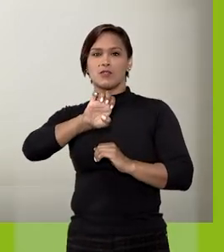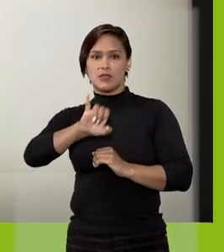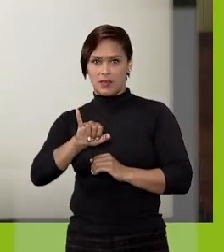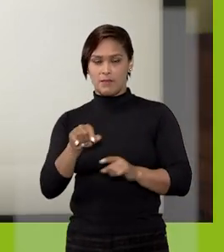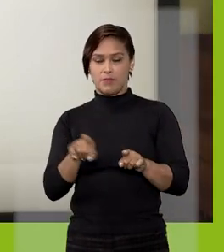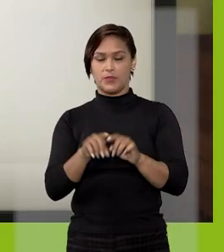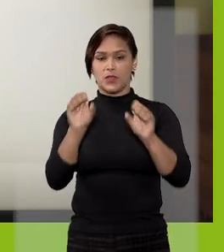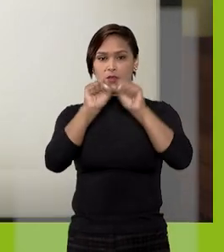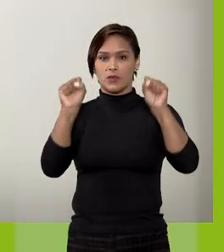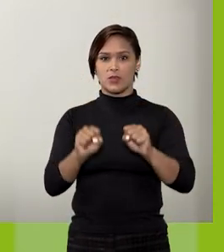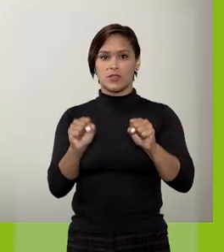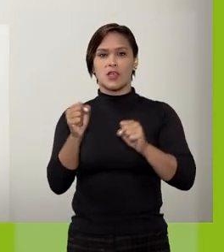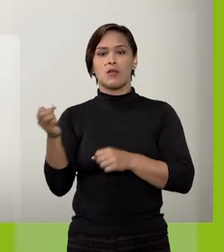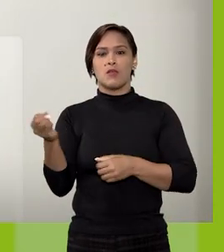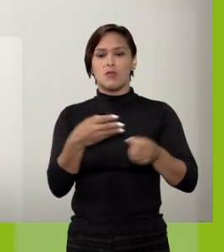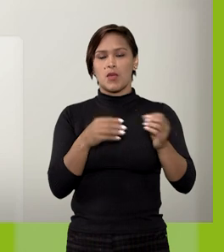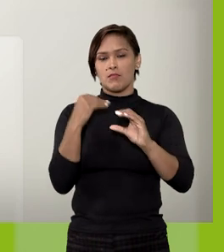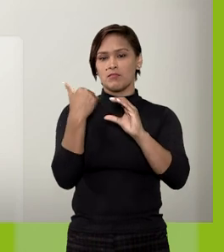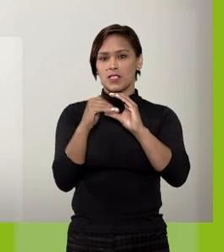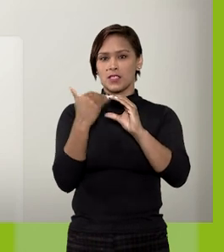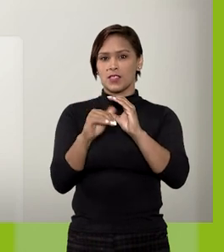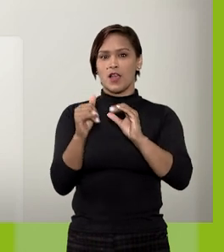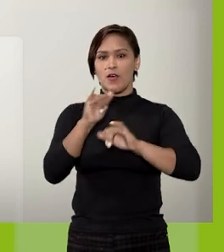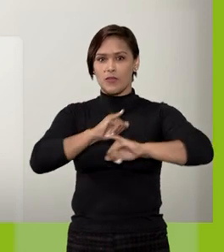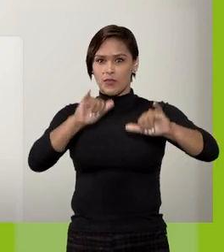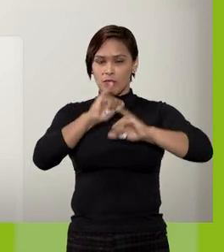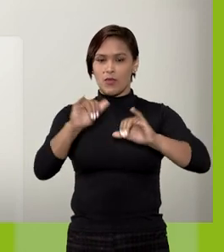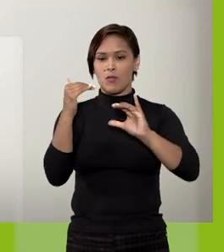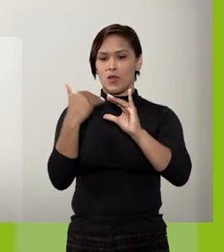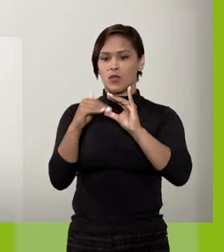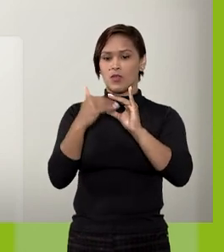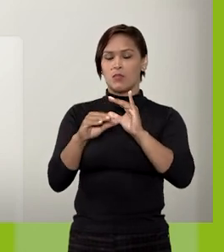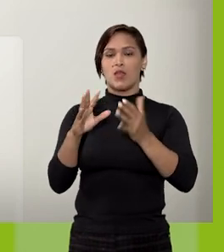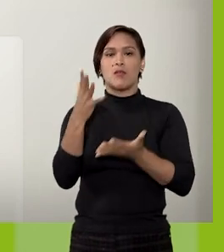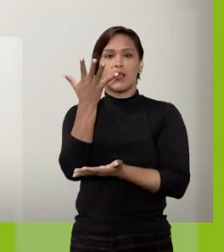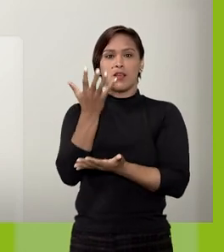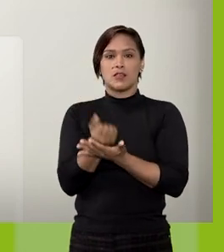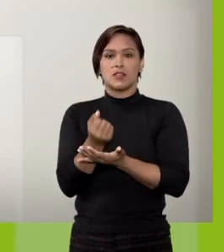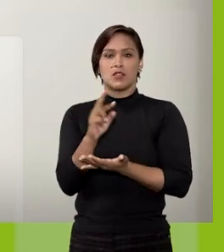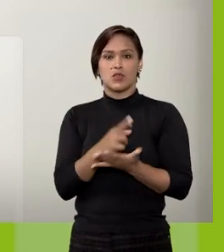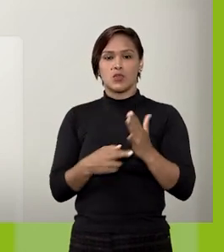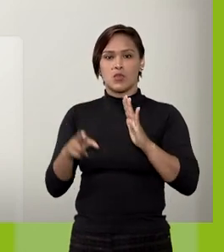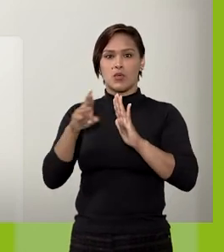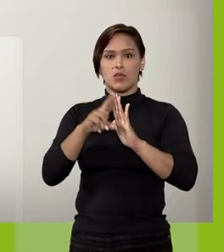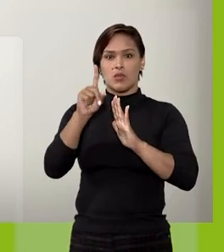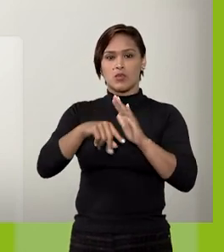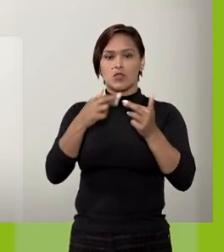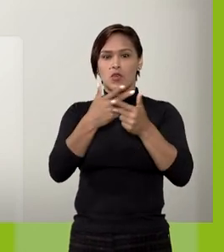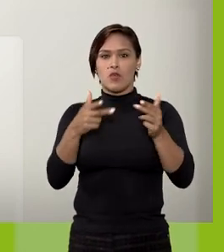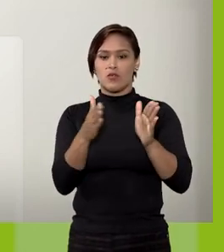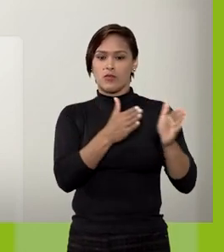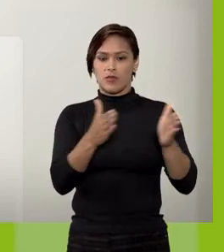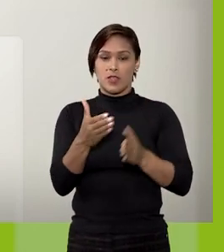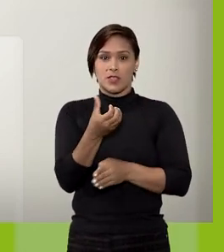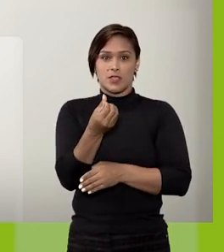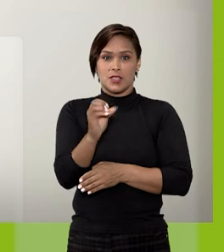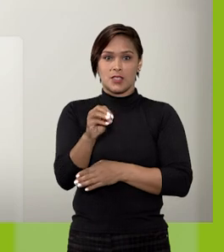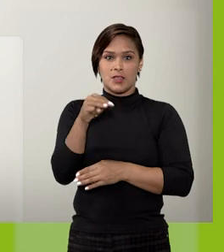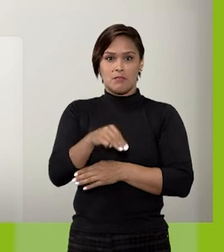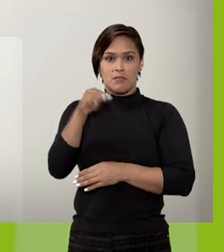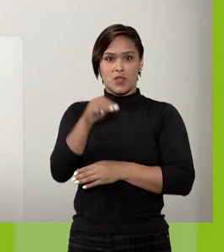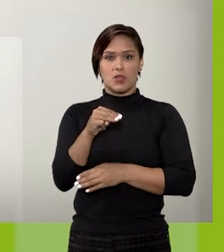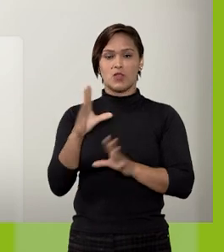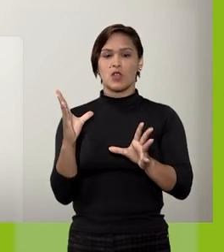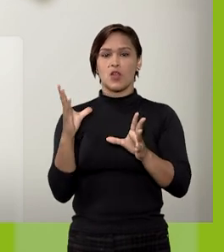O sistema emitirá uma mensagem informando o envio de um e-mail para a habilitação do recurso, com validade de até 60 minutos